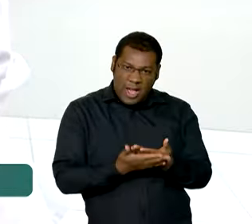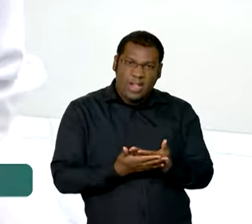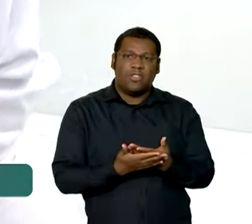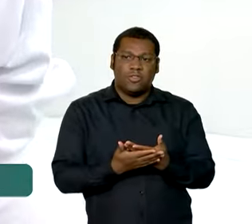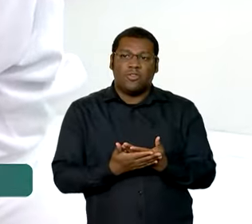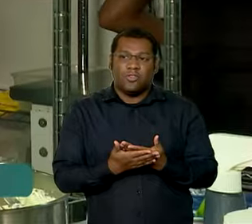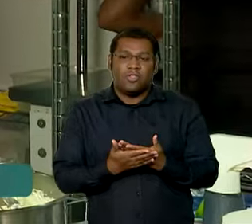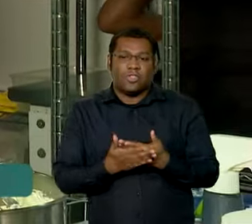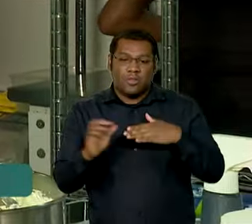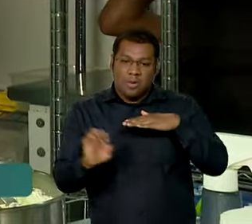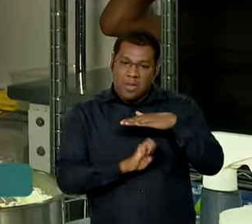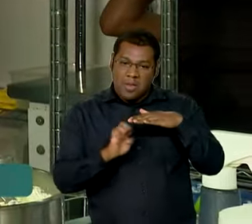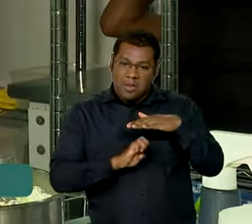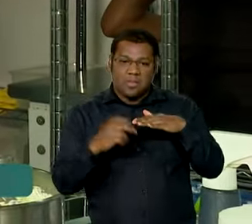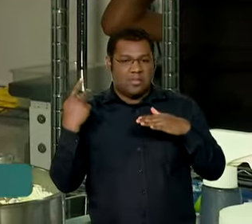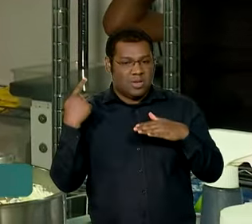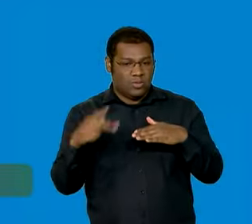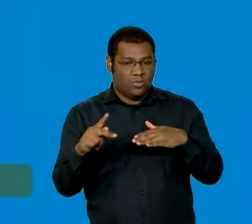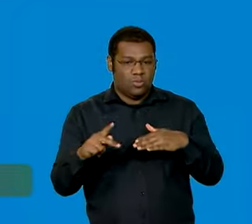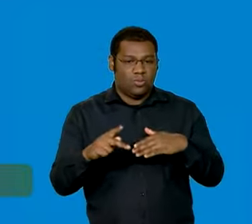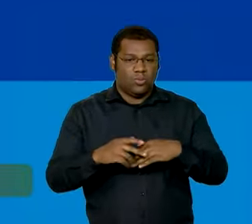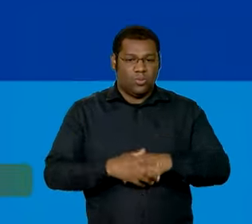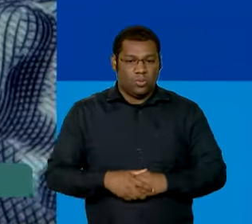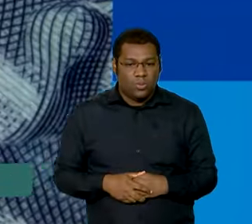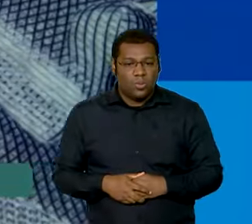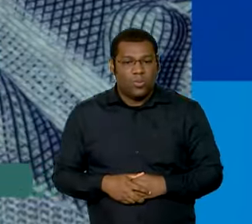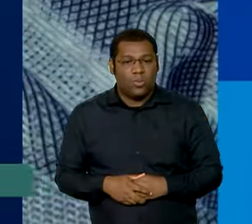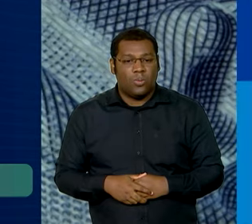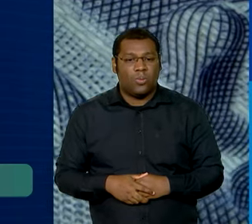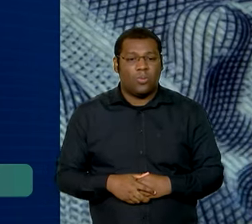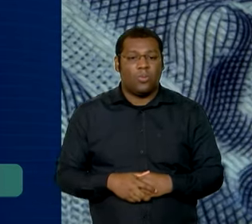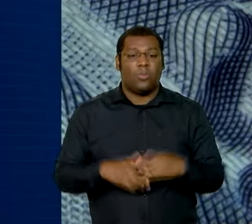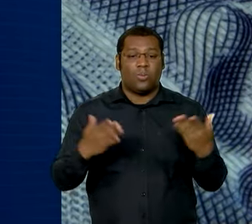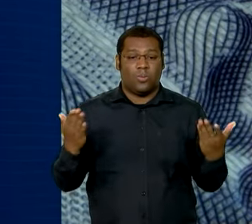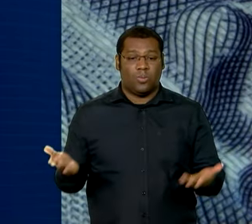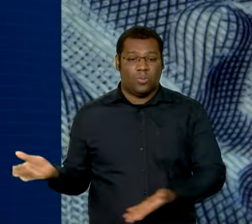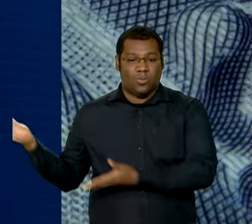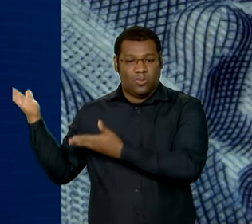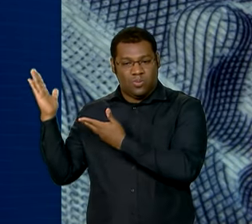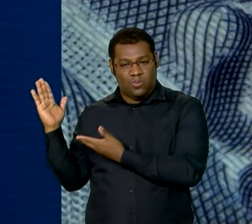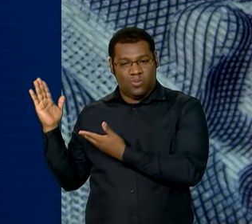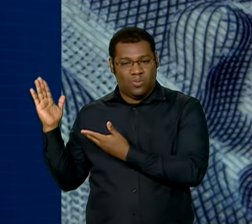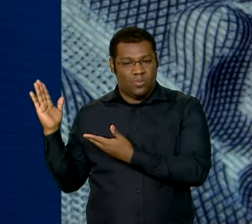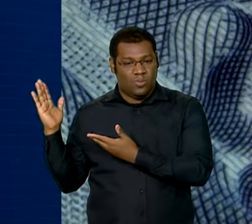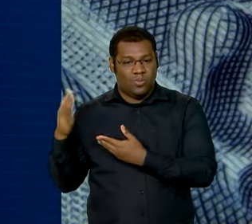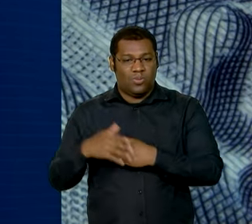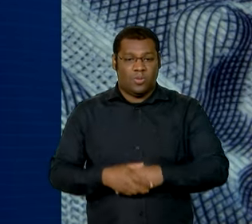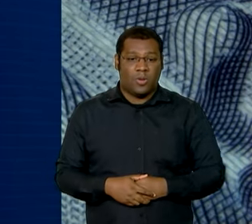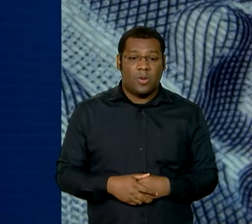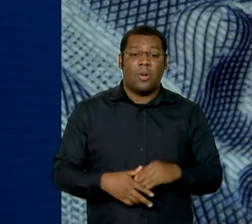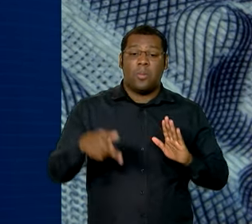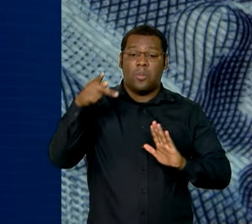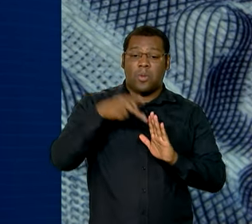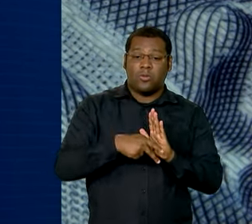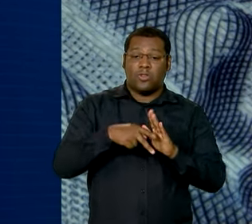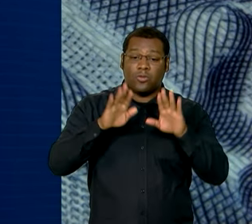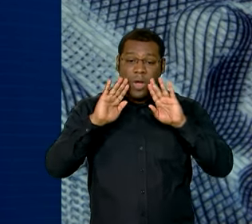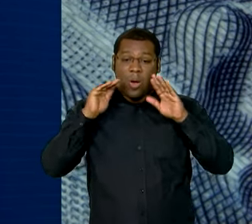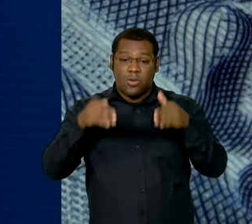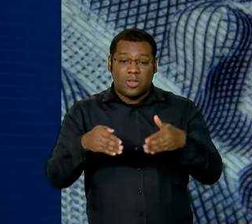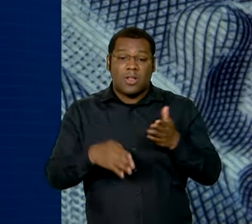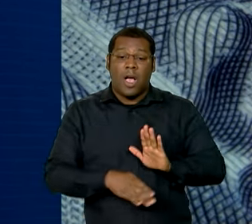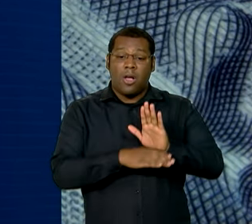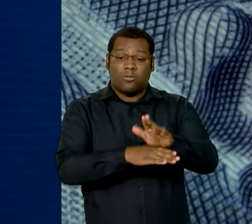que traz os seguintes benefícios. O Desenrola Pequenos Negócios, programa voltado para a